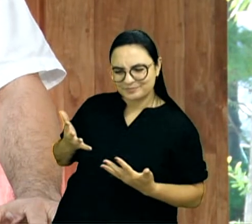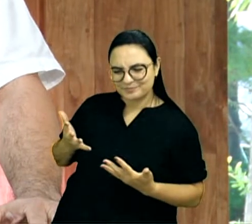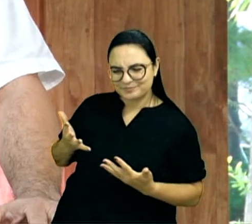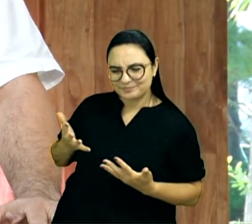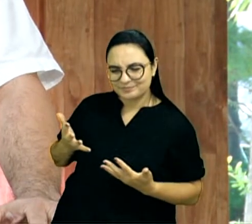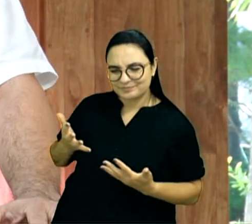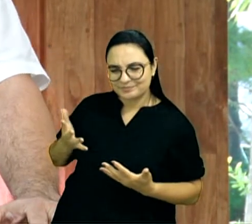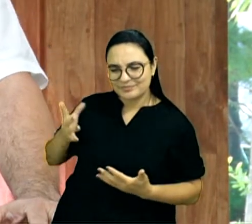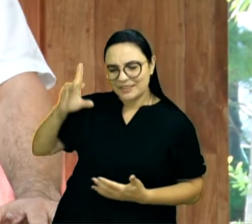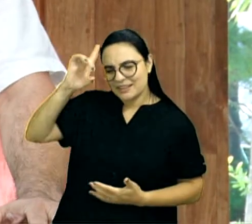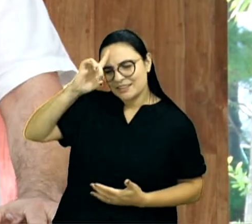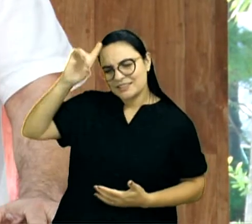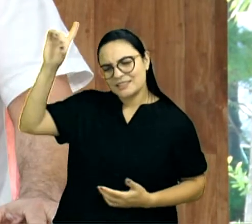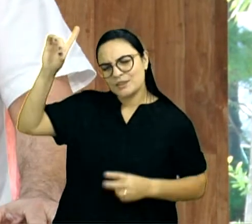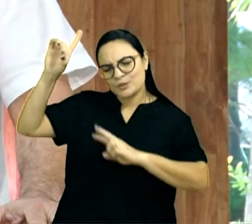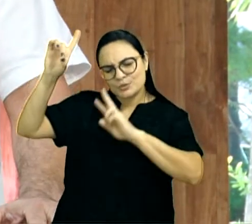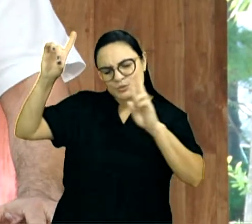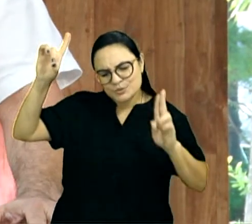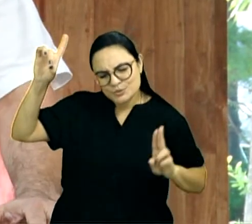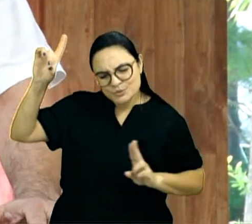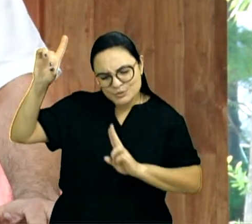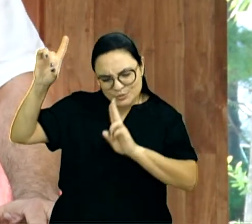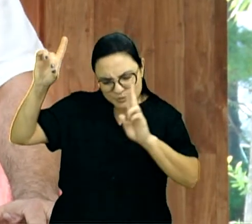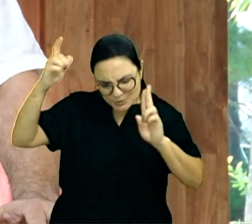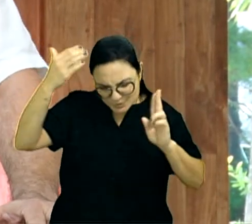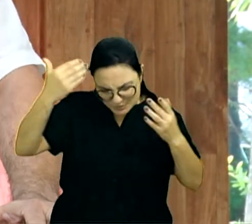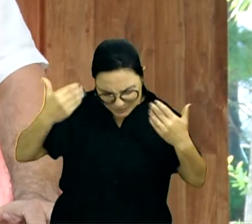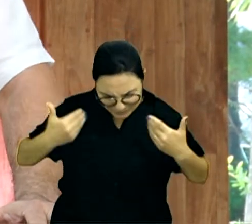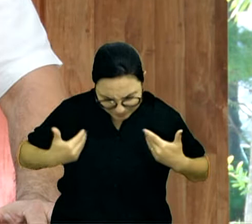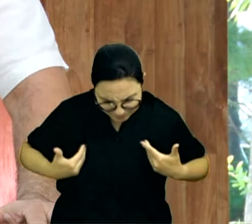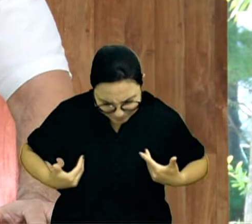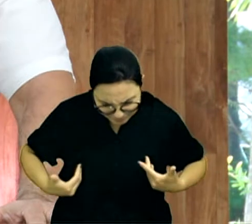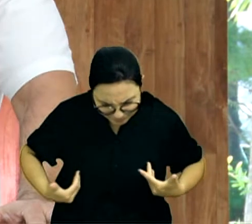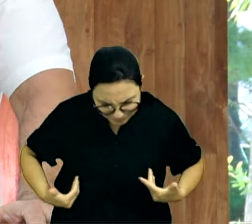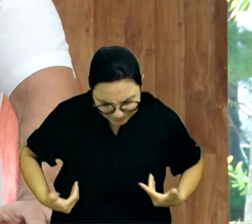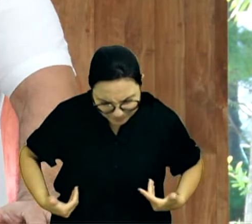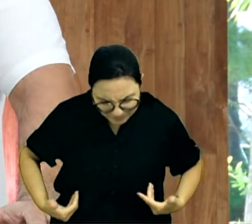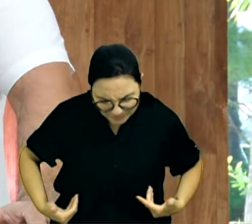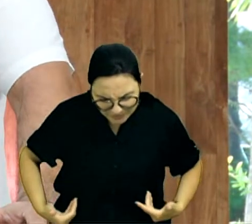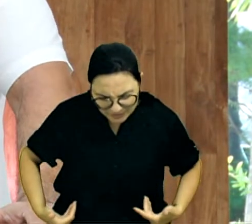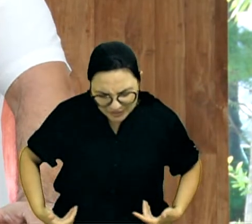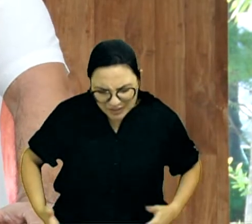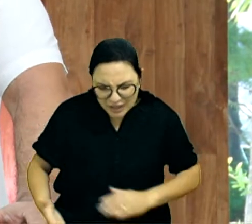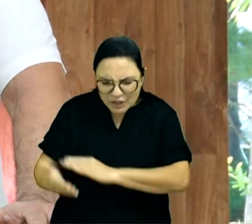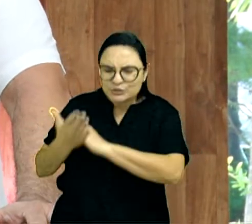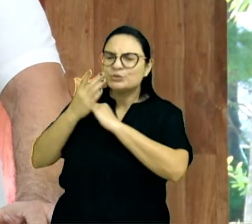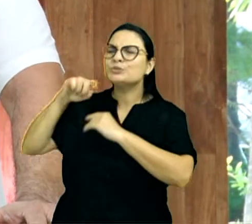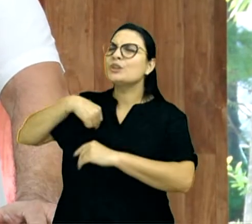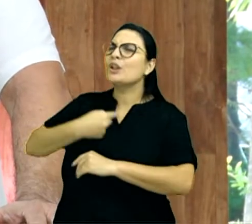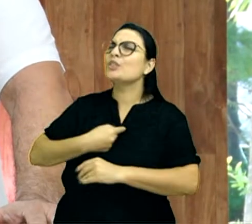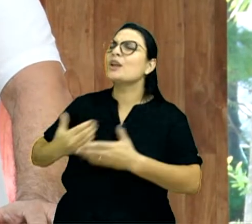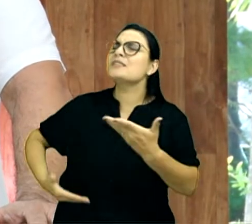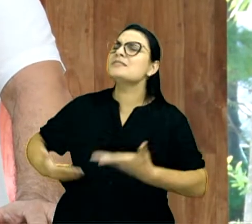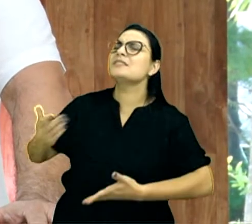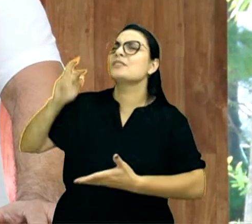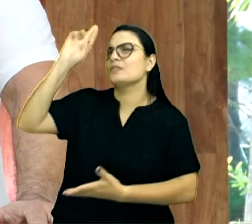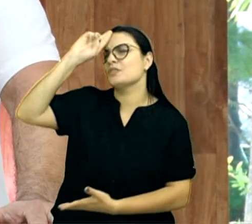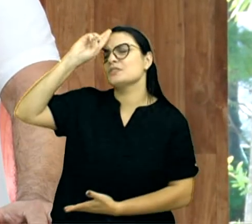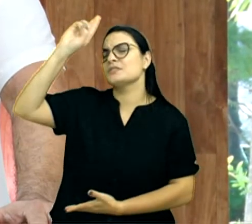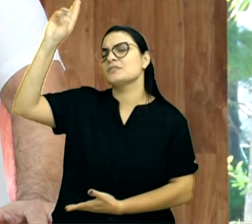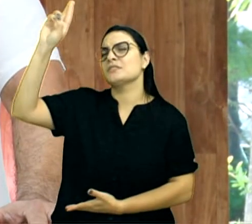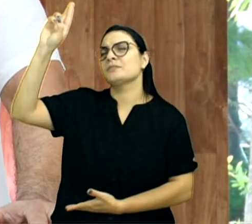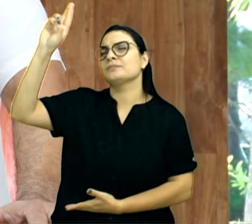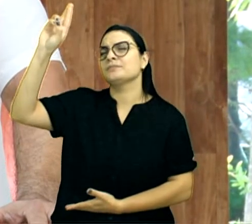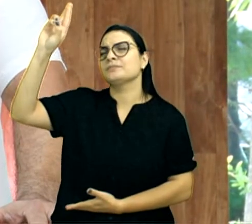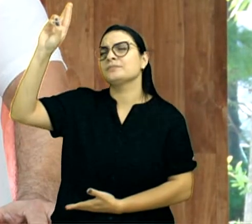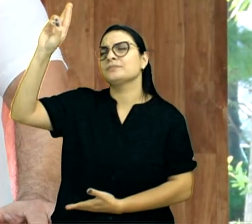ah Deus, usa-nos como instrumento, nas Tuas mãos, faz de nós, oh Pai, servos do Senhor, servos